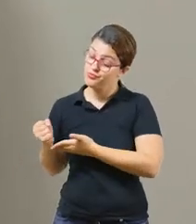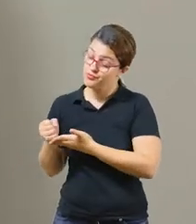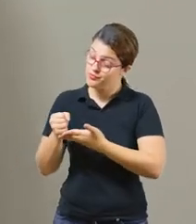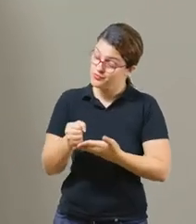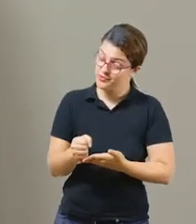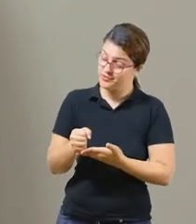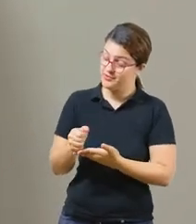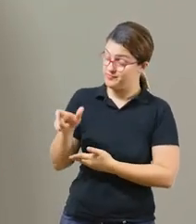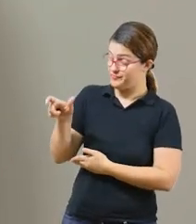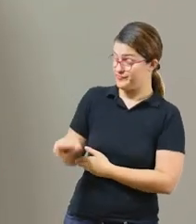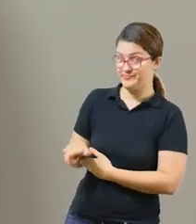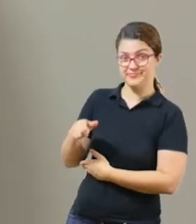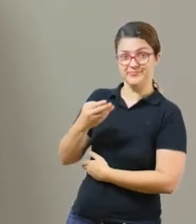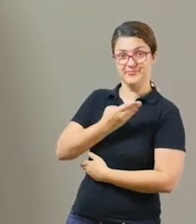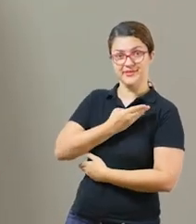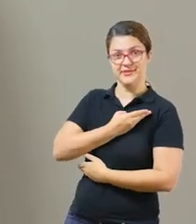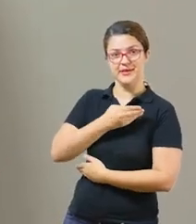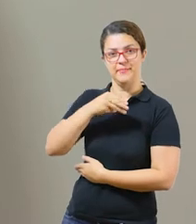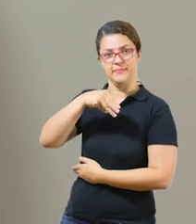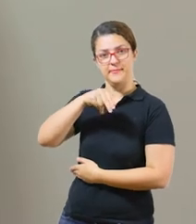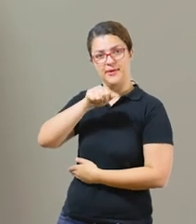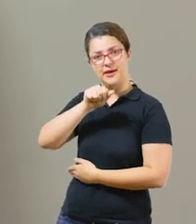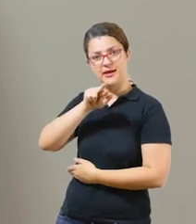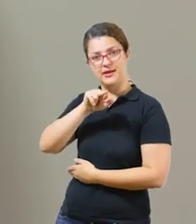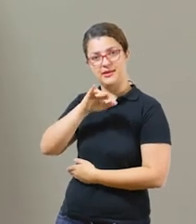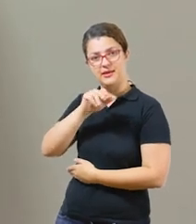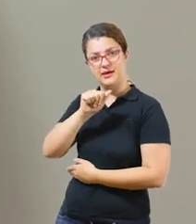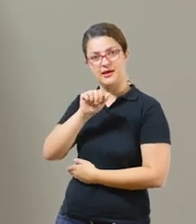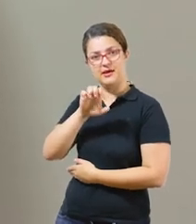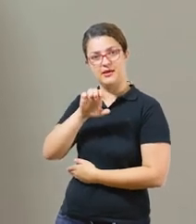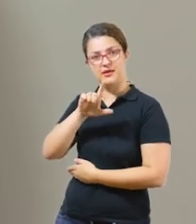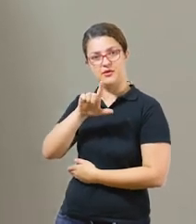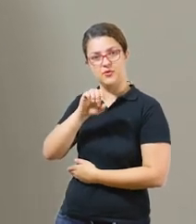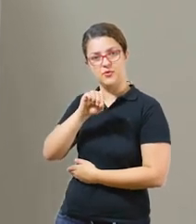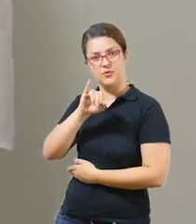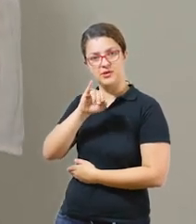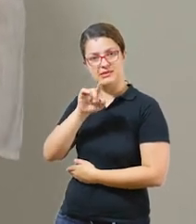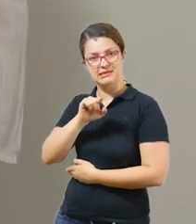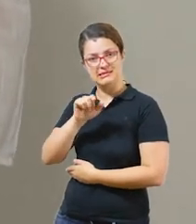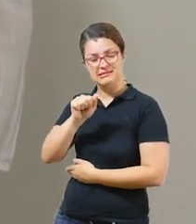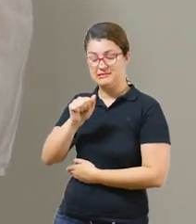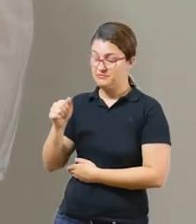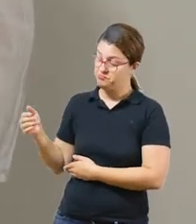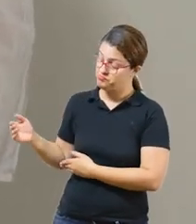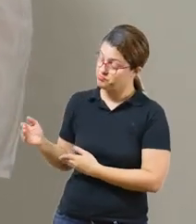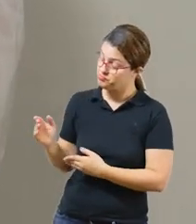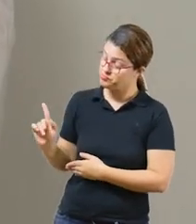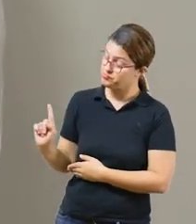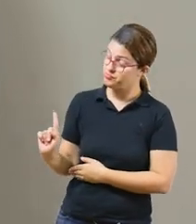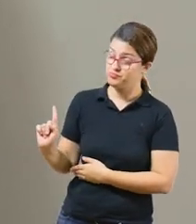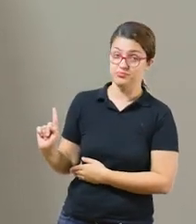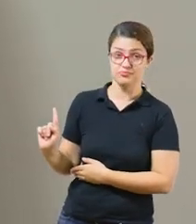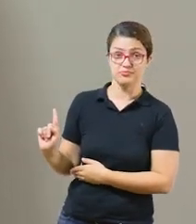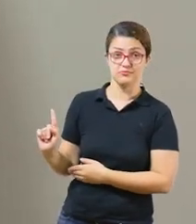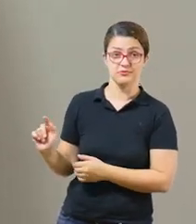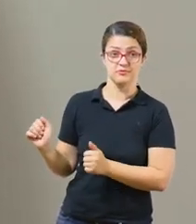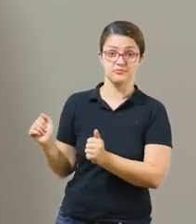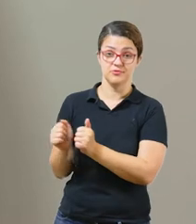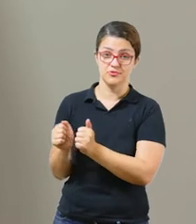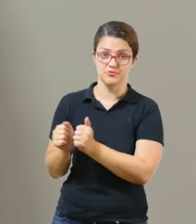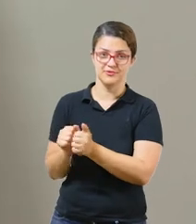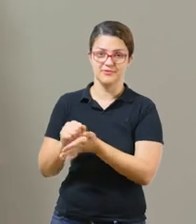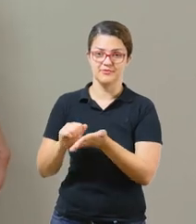né? A nossa amiguinha Maria Heloísa para me ajudar nessa atividade. Para fazer esse futebol diferente, você vai precisar de alguns